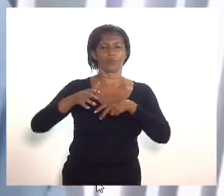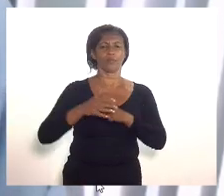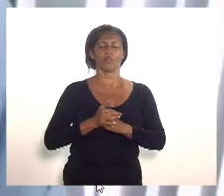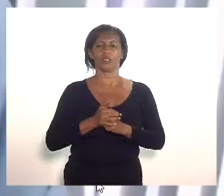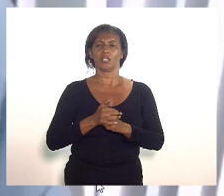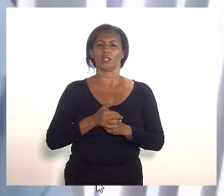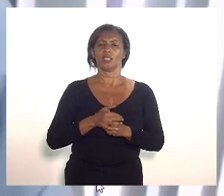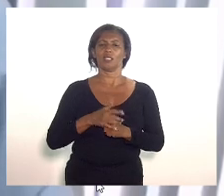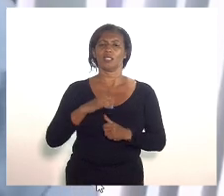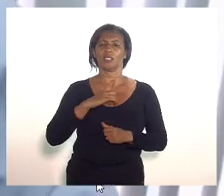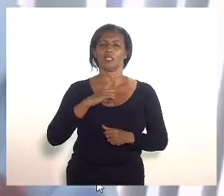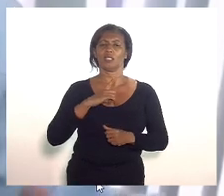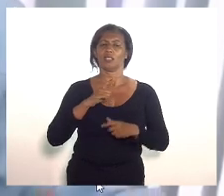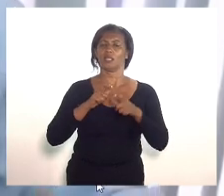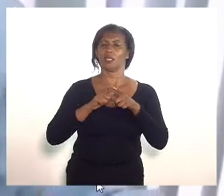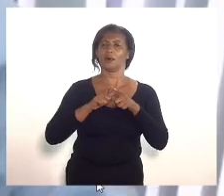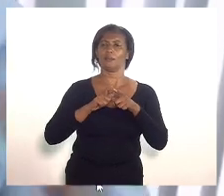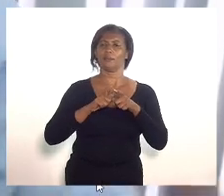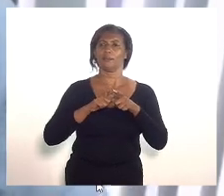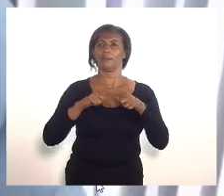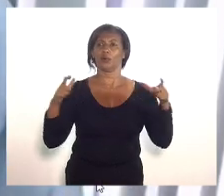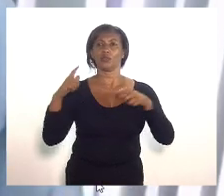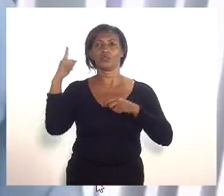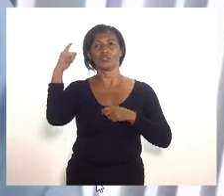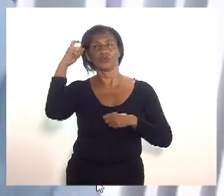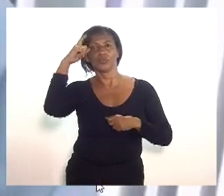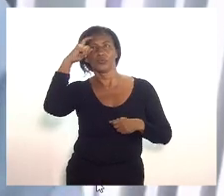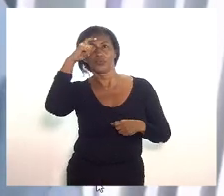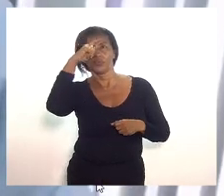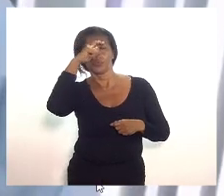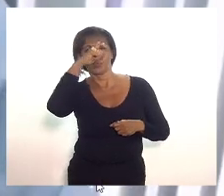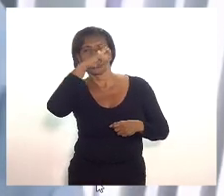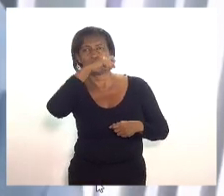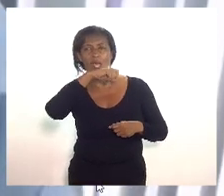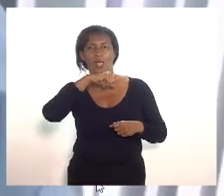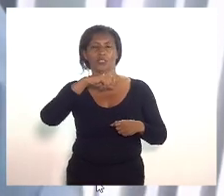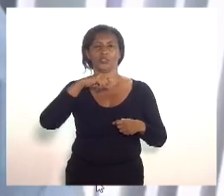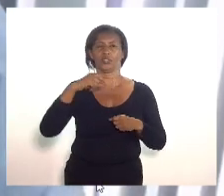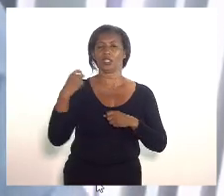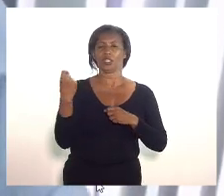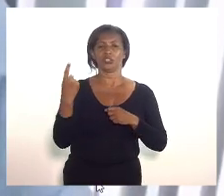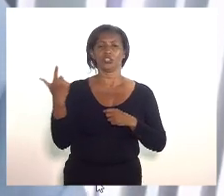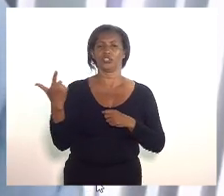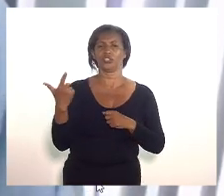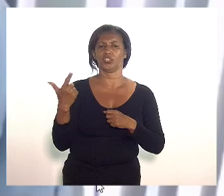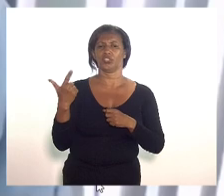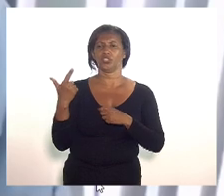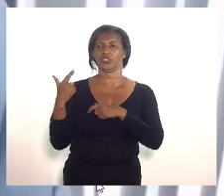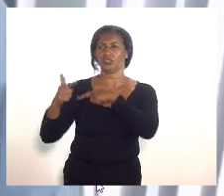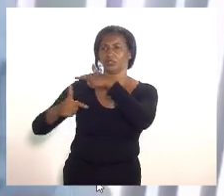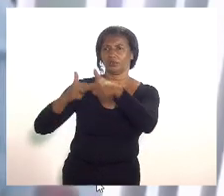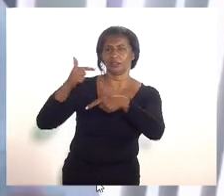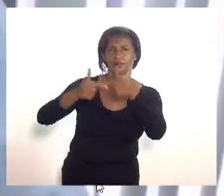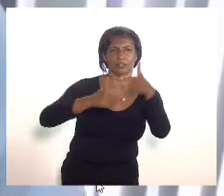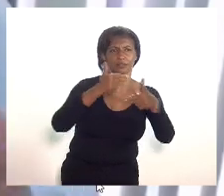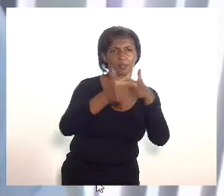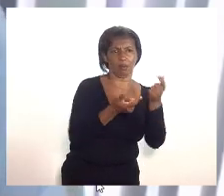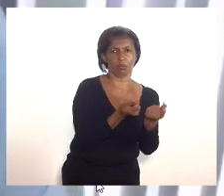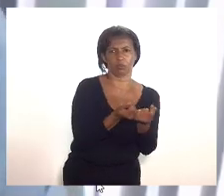digamos maior dificuldade rotineira no funcionamento das atividades econômicas